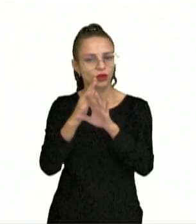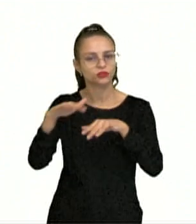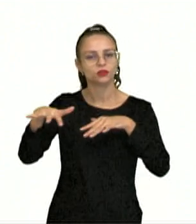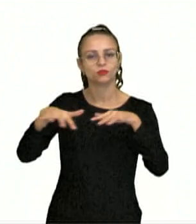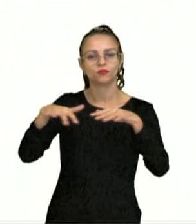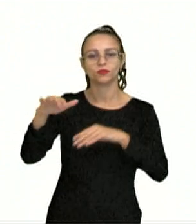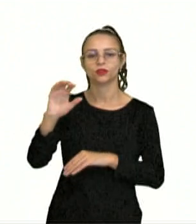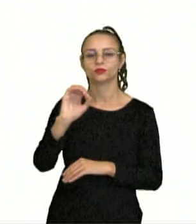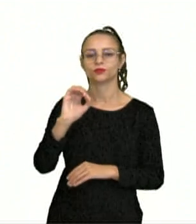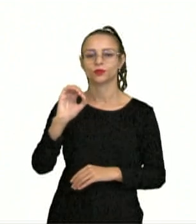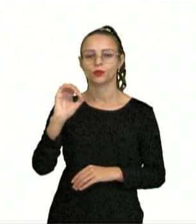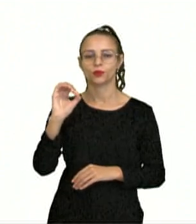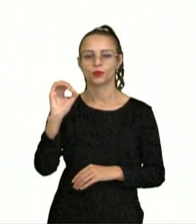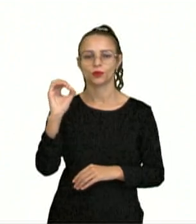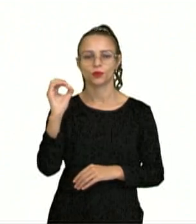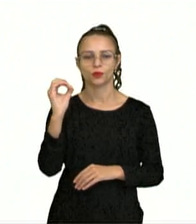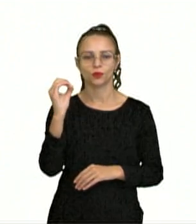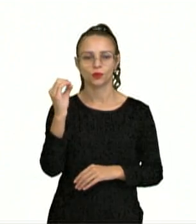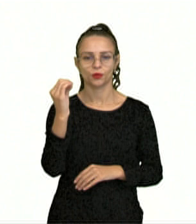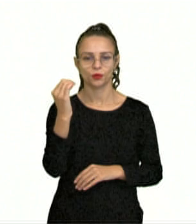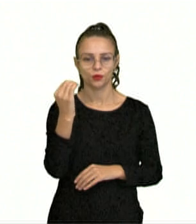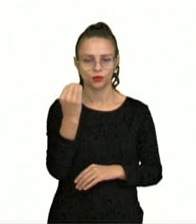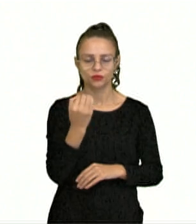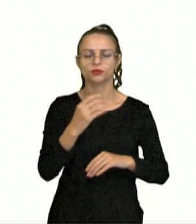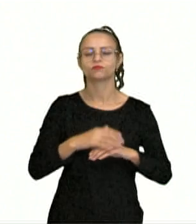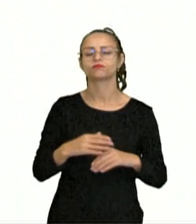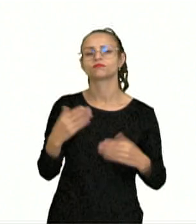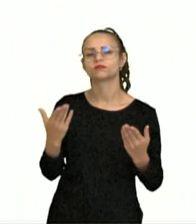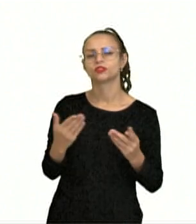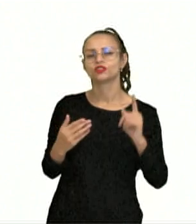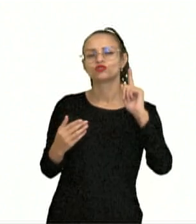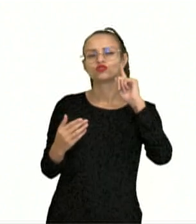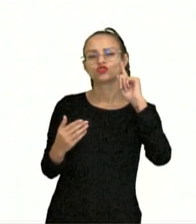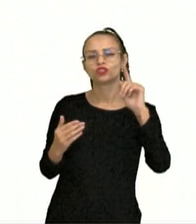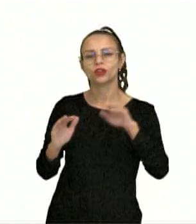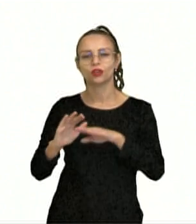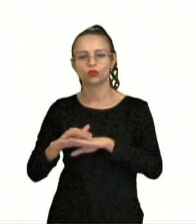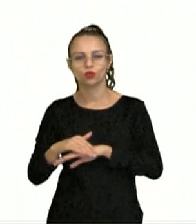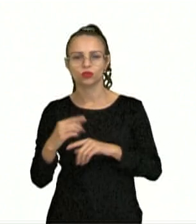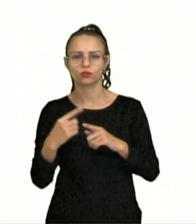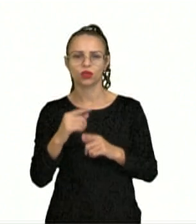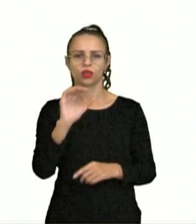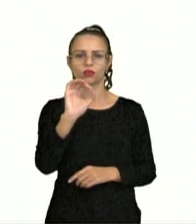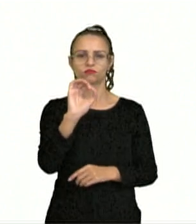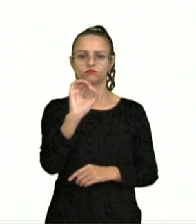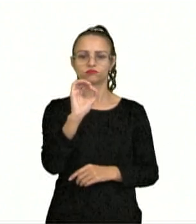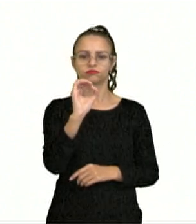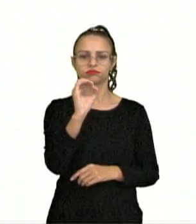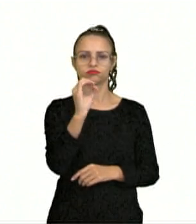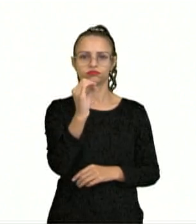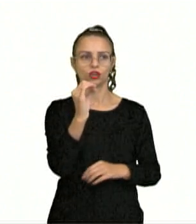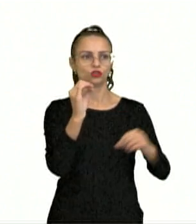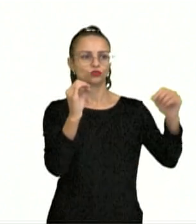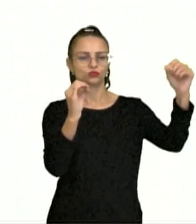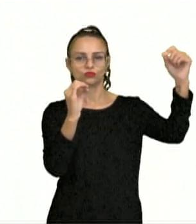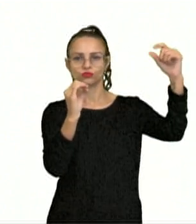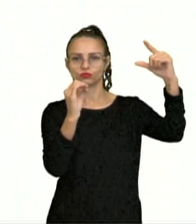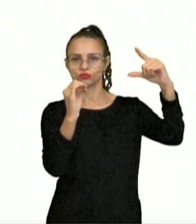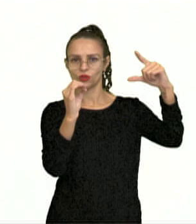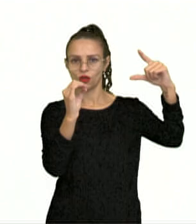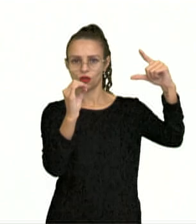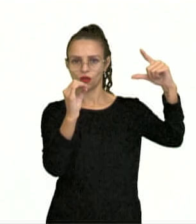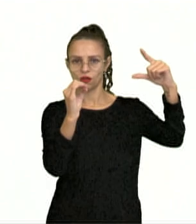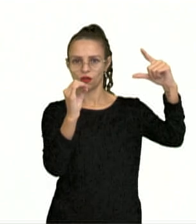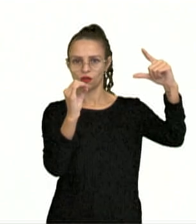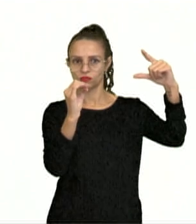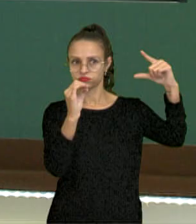rotação. E a sucessão de dias e noites, porque a Terra está girando constantemente, em determinado